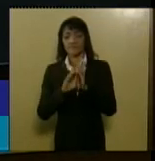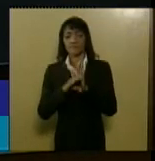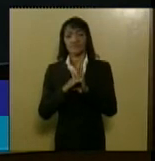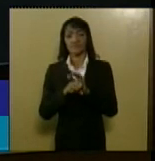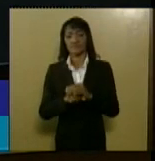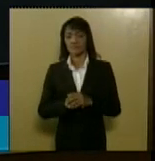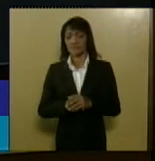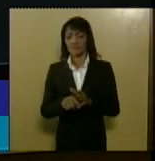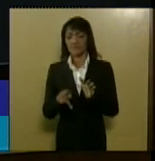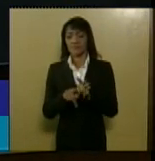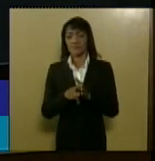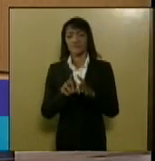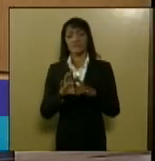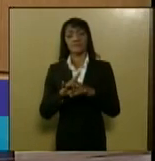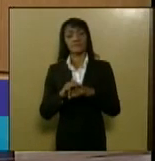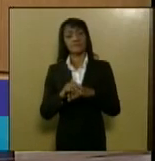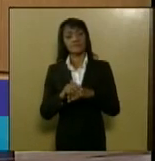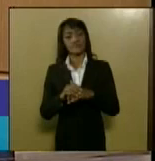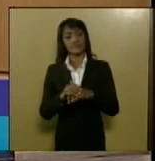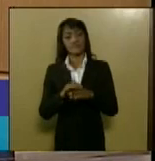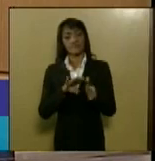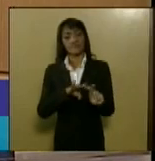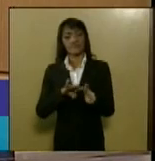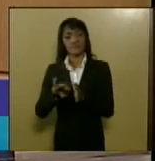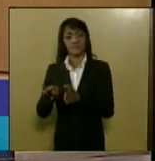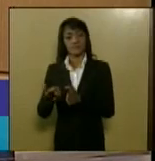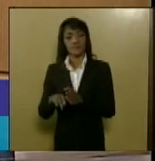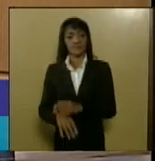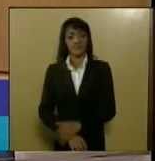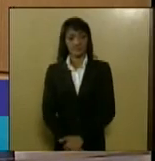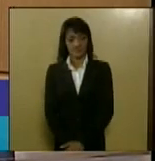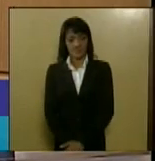de Doenças passe o próximo por favor